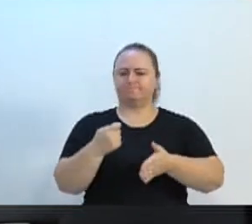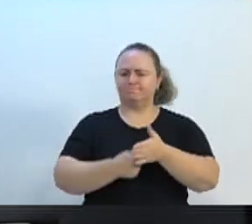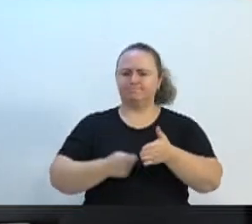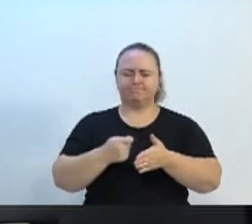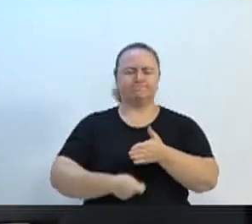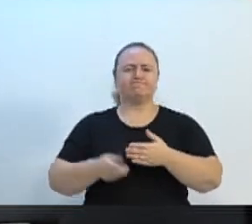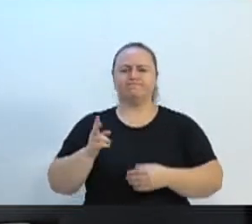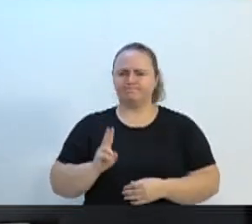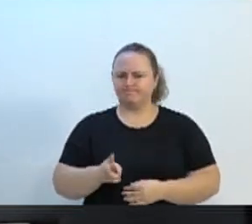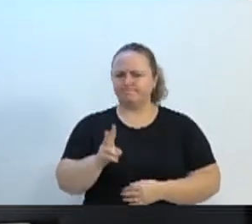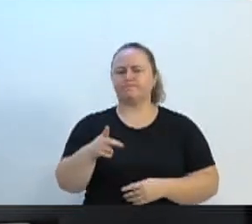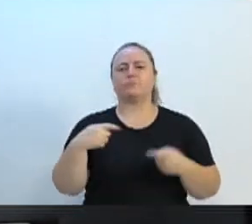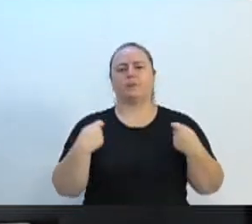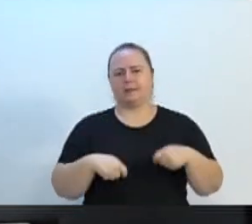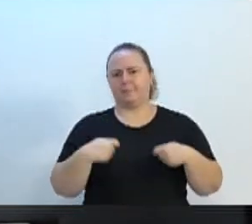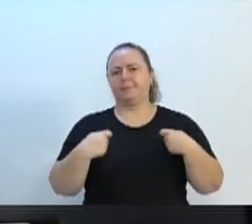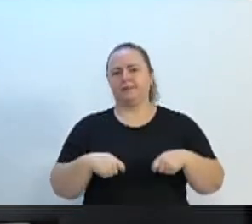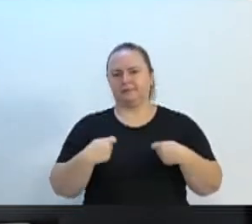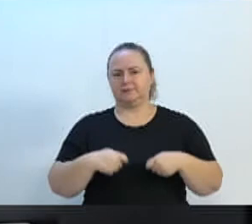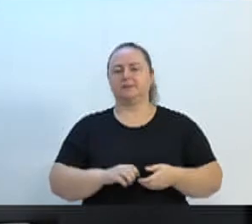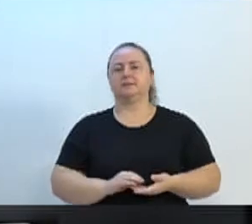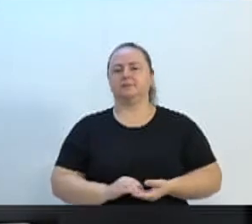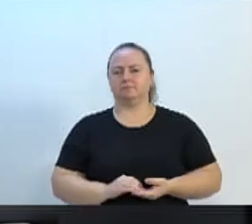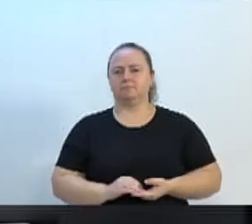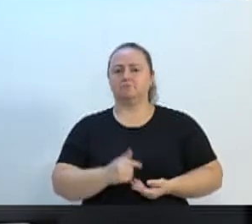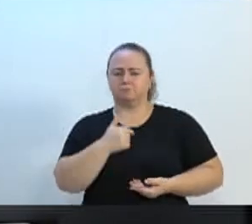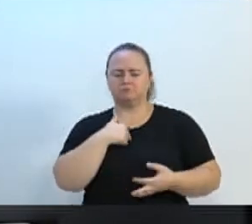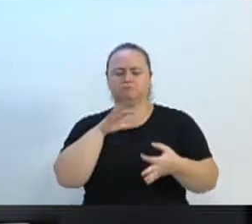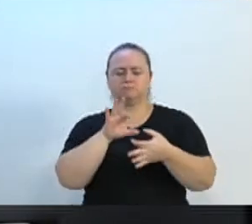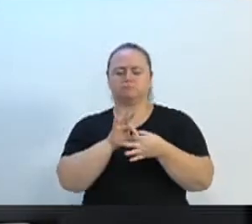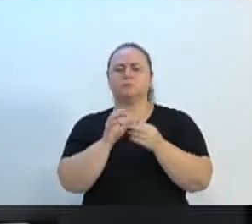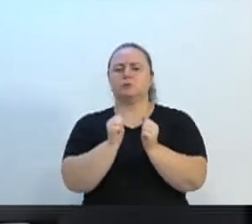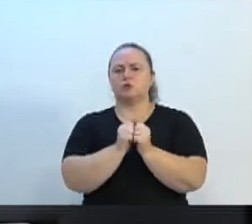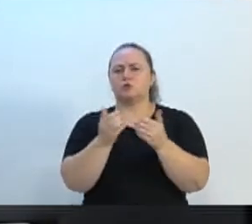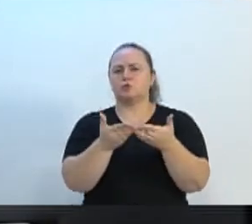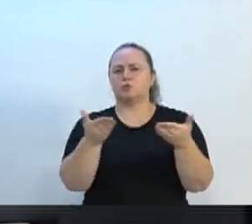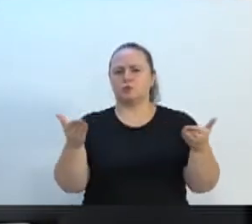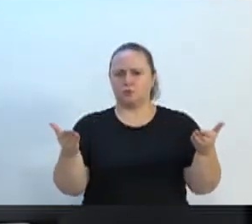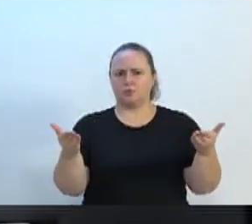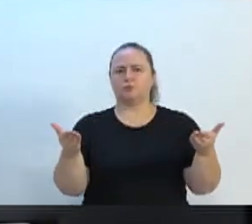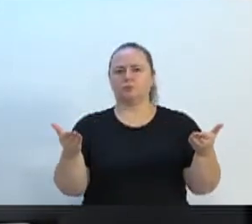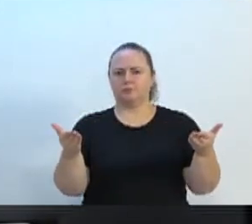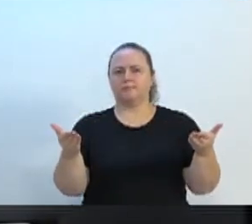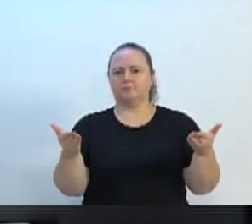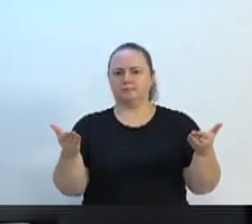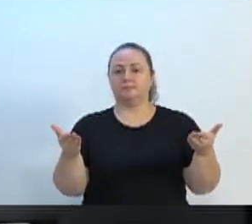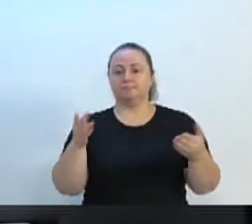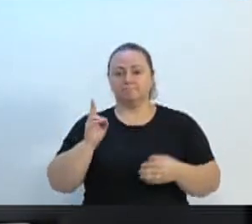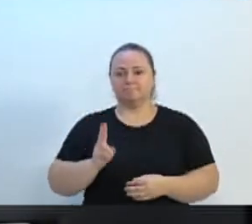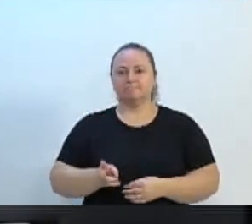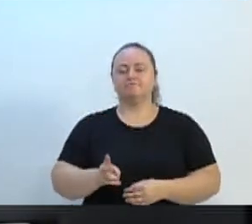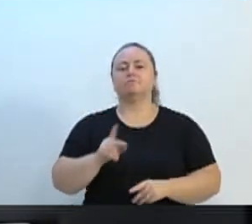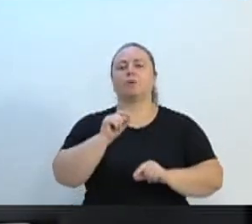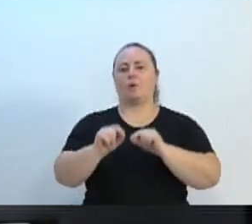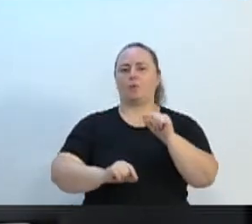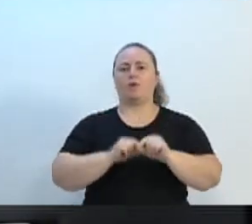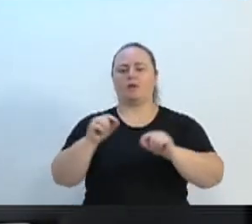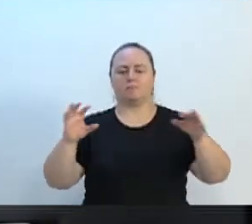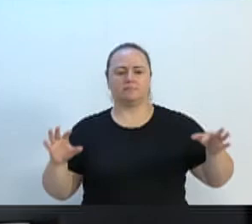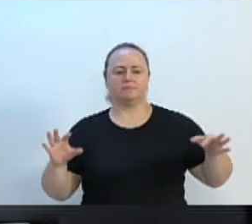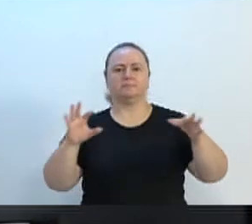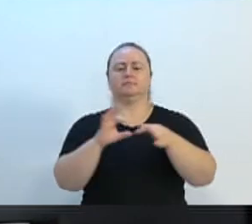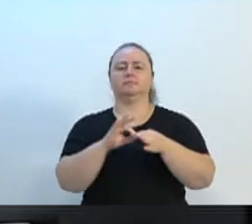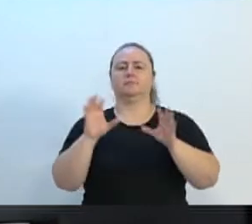continuar. E o que depender de mim, vereadorito, estarei junto com Vossa Excelência e com os demais que continuarão sendo parceiros daquela comunidade.